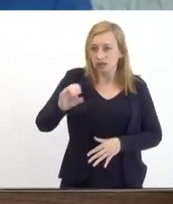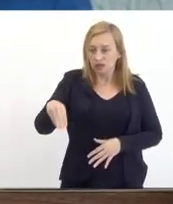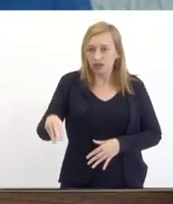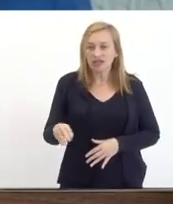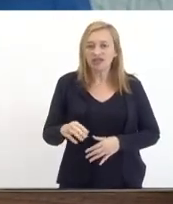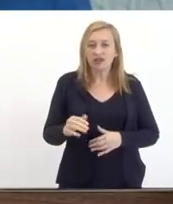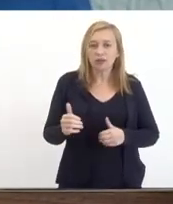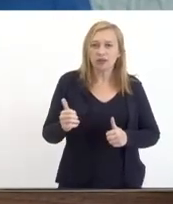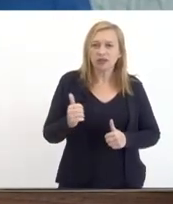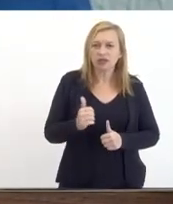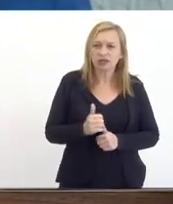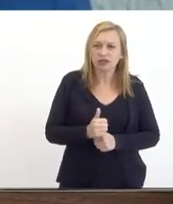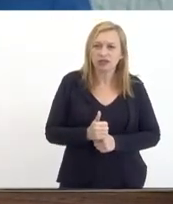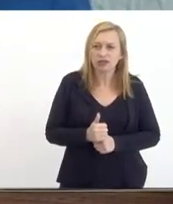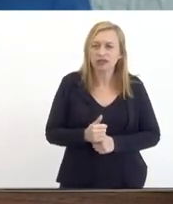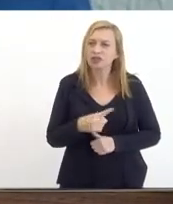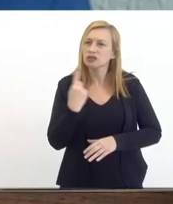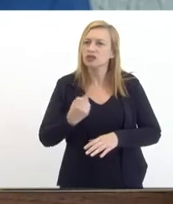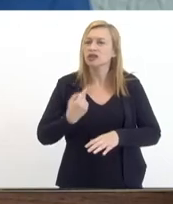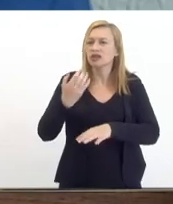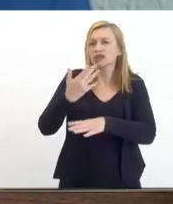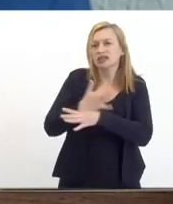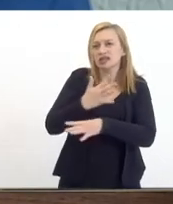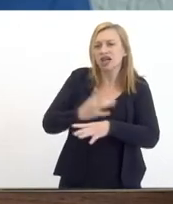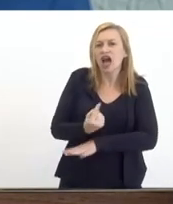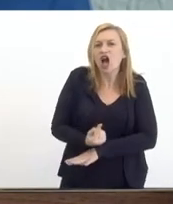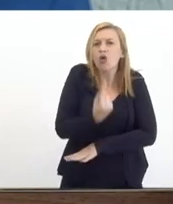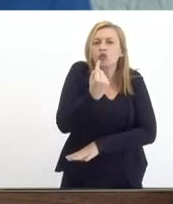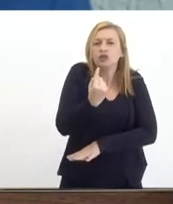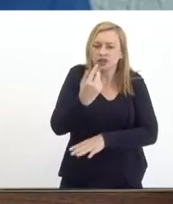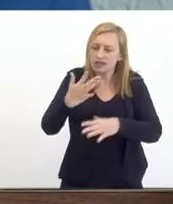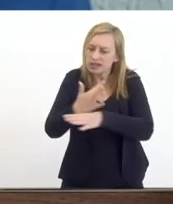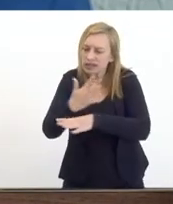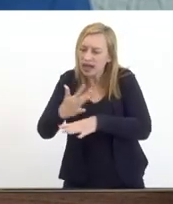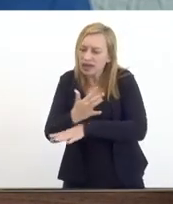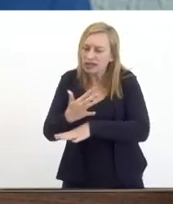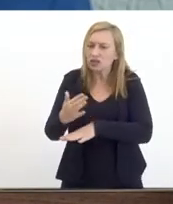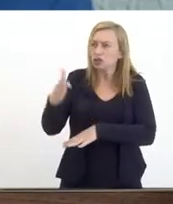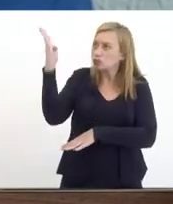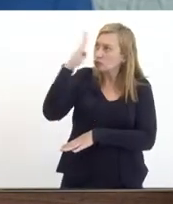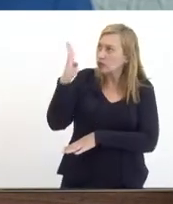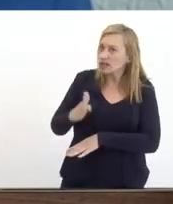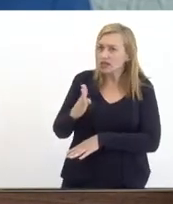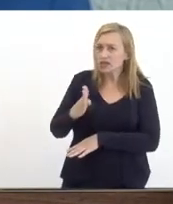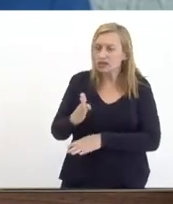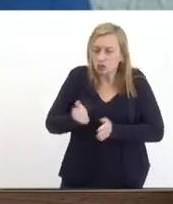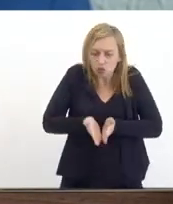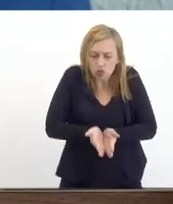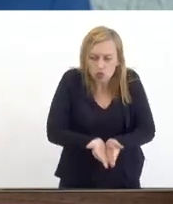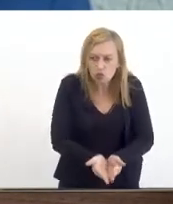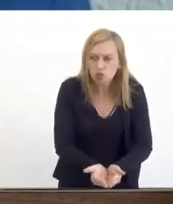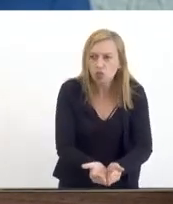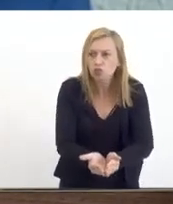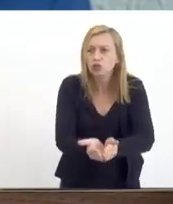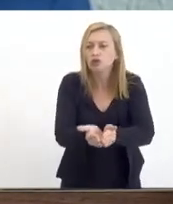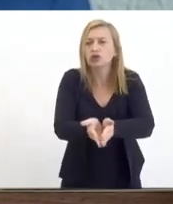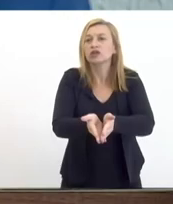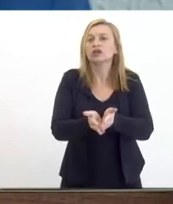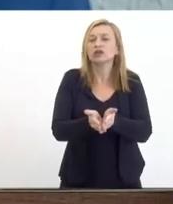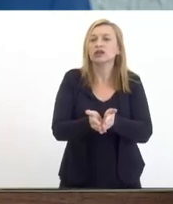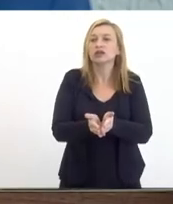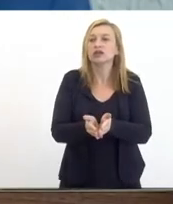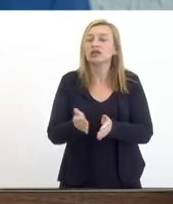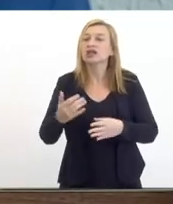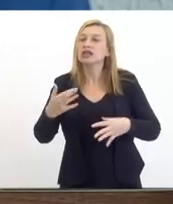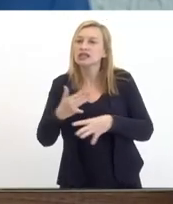naval nossa nessa cidade a única cidade no Brasil que constrói submarino a importância dessa cidade